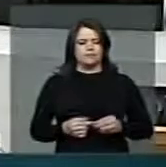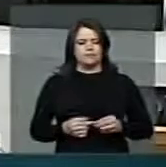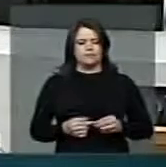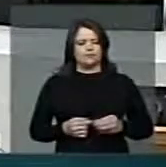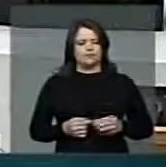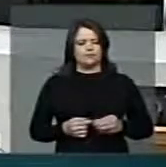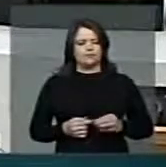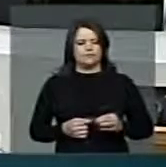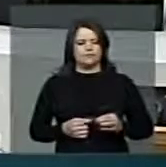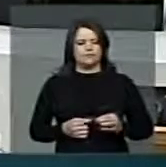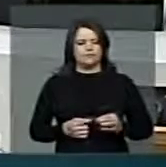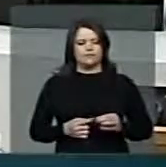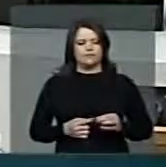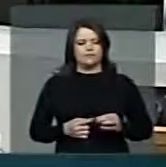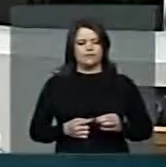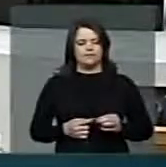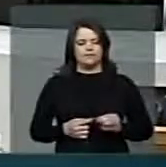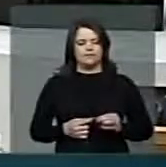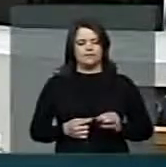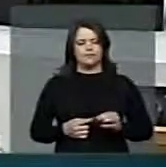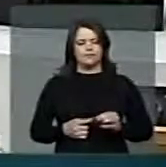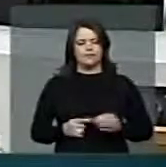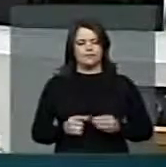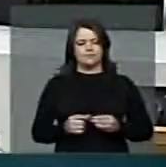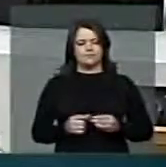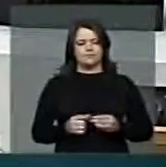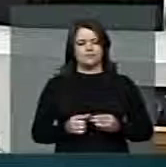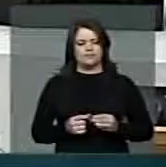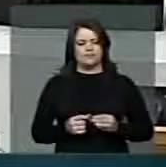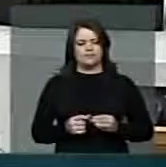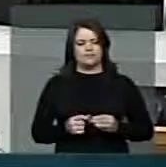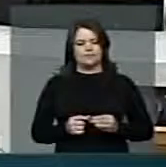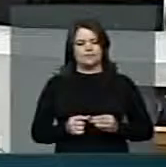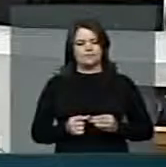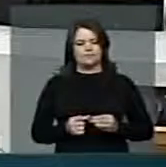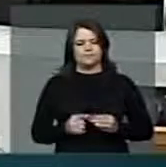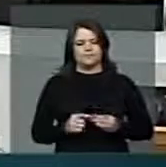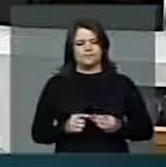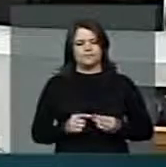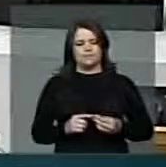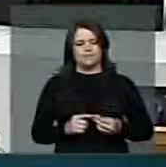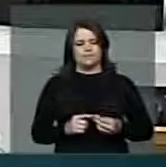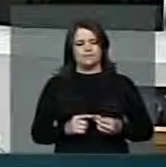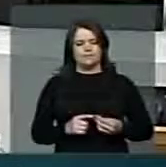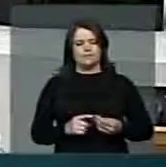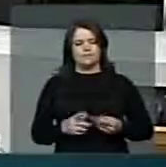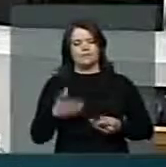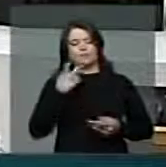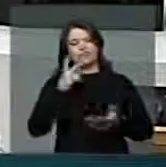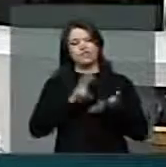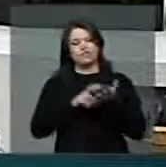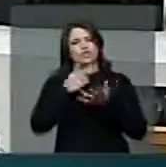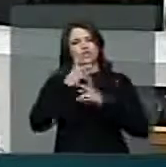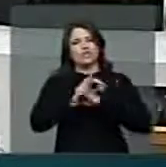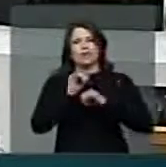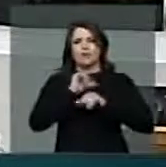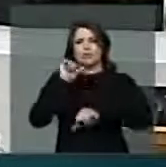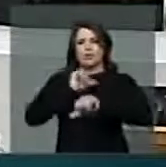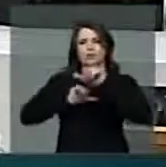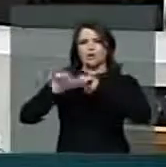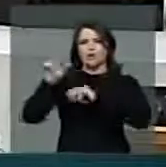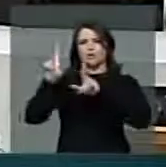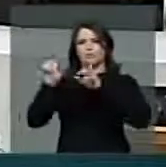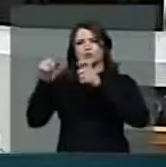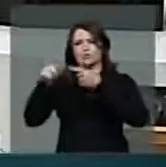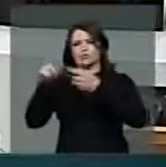Eu vou querer deixar a soma e eu tenho que falar mais tarde. Sra. Presidente, eu ia falar sobre um assunto, tive que mudar o assunto